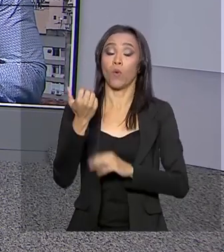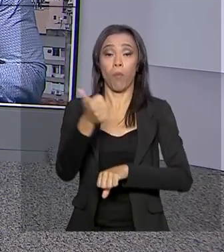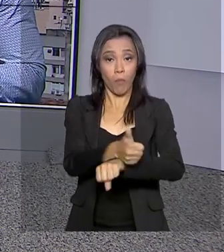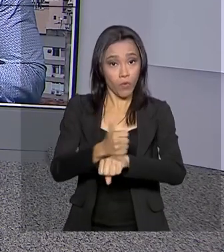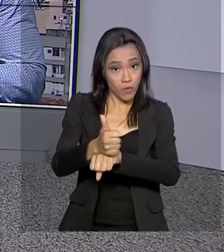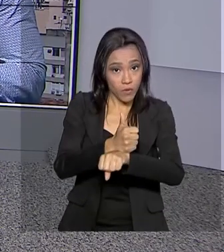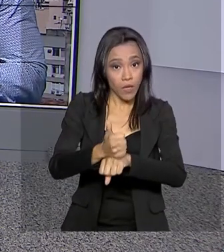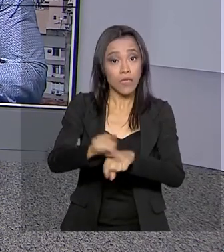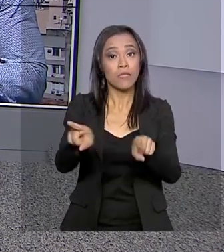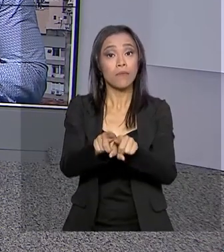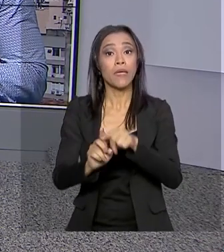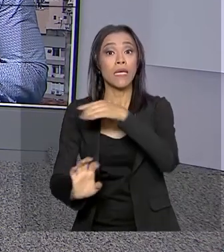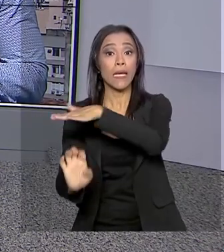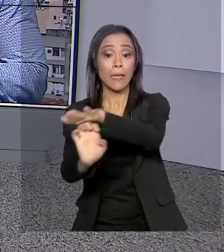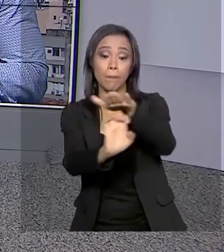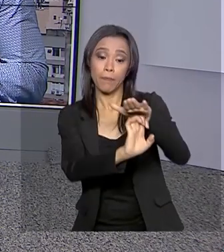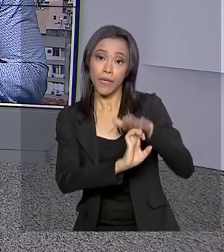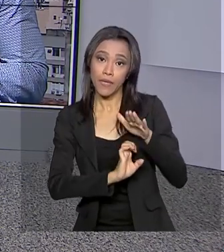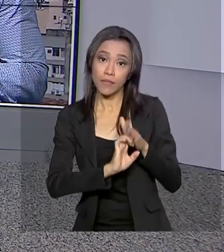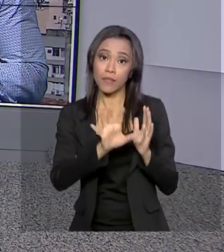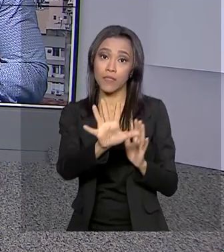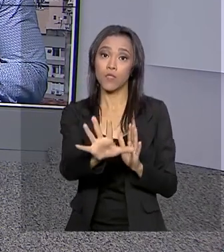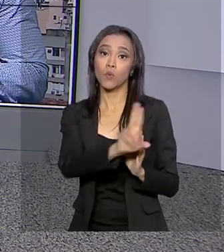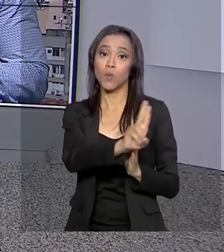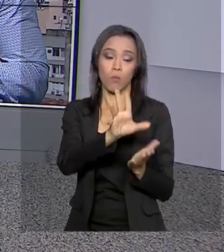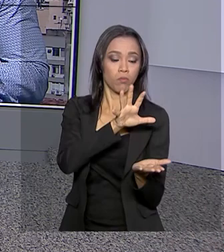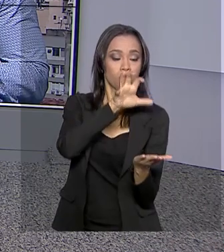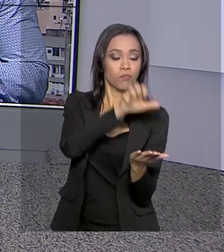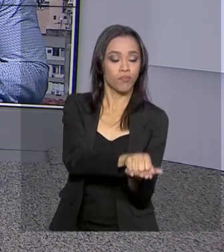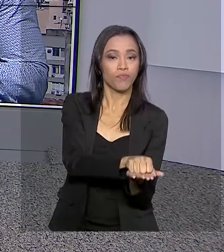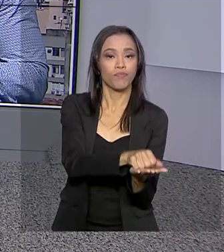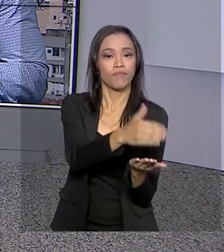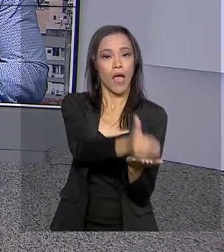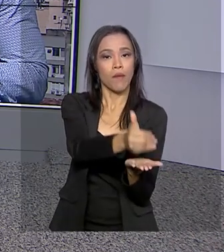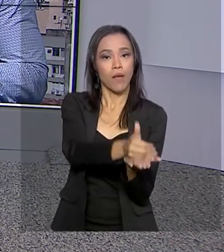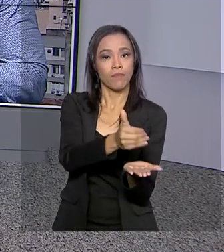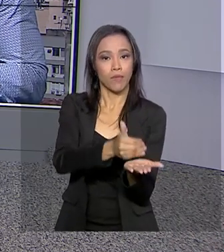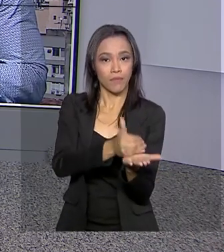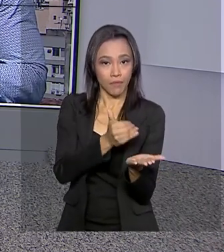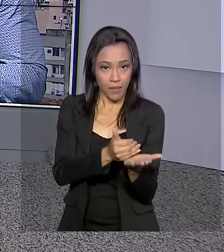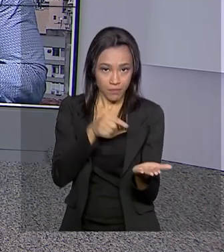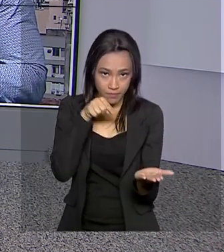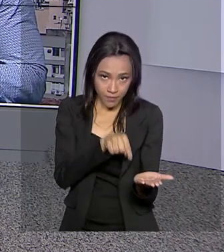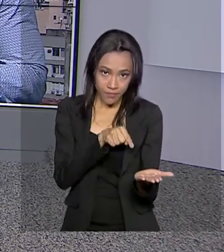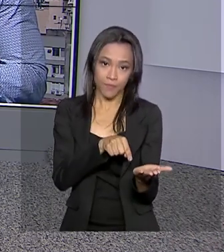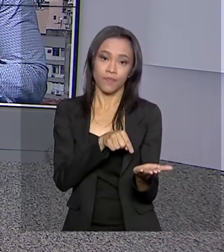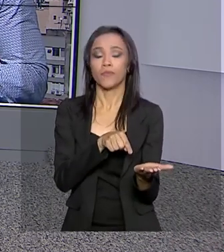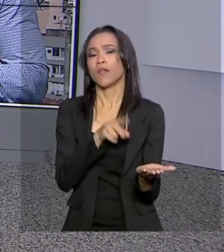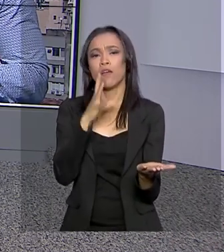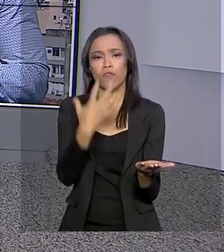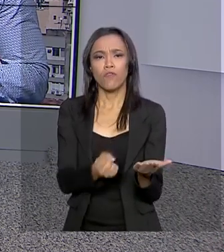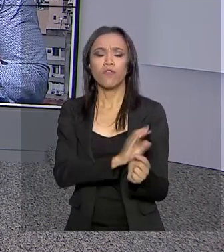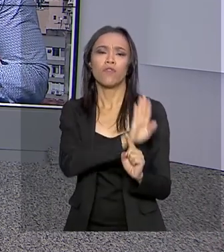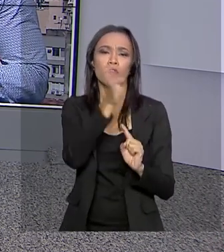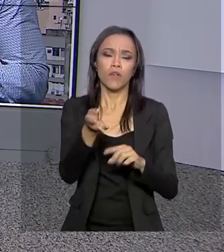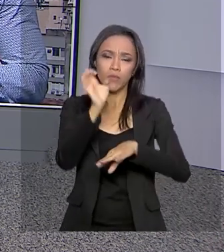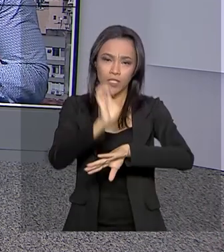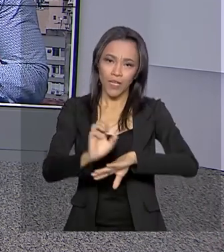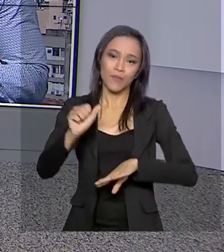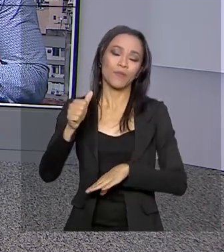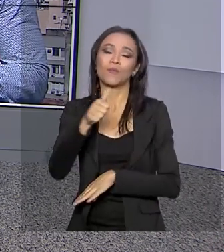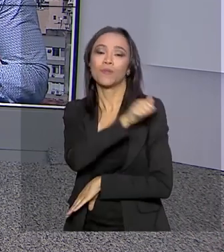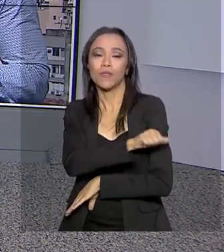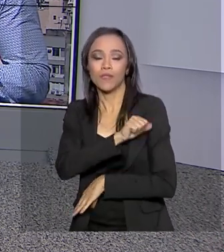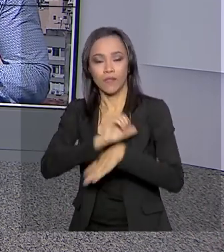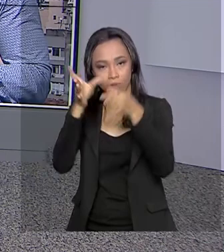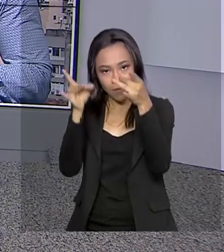empresas do setor que se registraram no Cadastur, que é o cadastro dos prestadores de serviços turísticos. Vamos ao Rio de Janeiro. Quem traz os detalhes